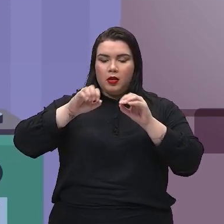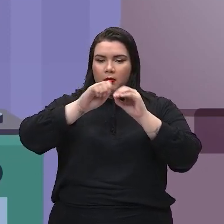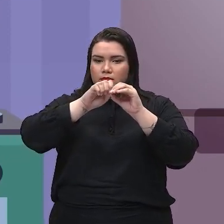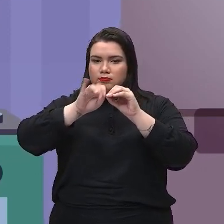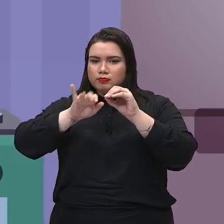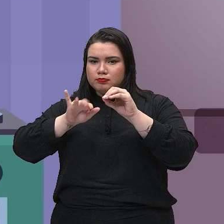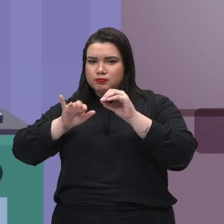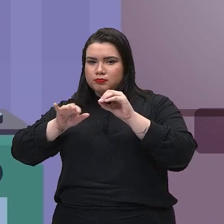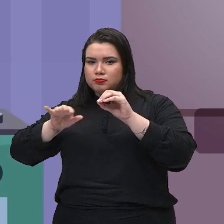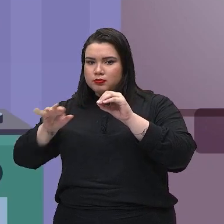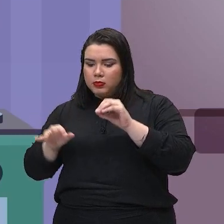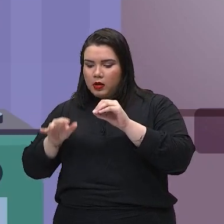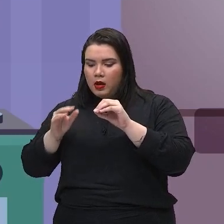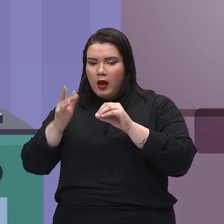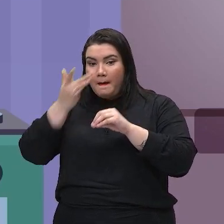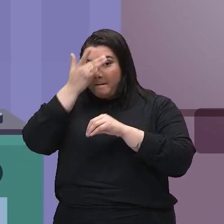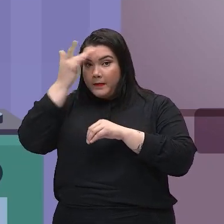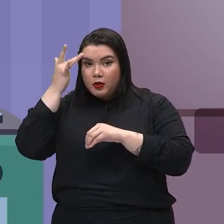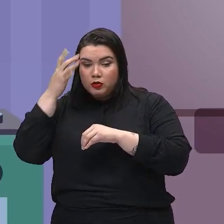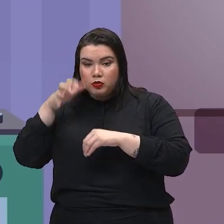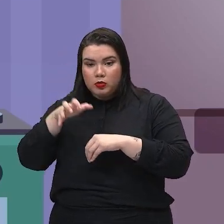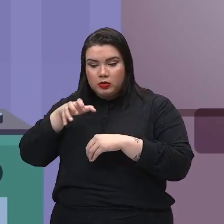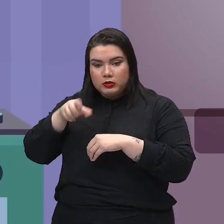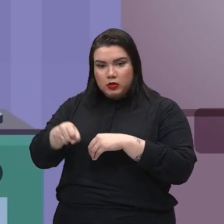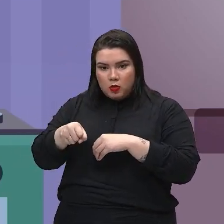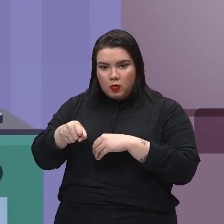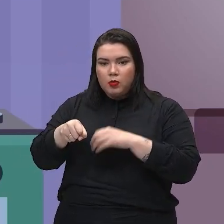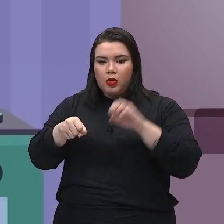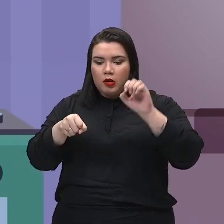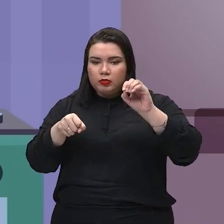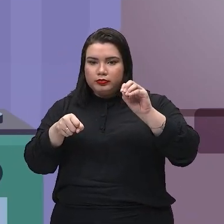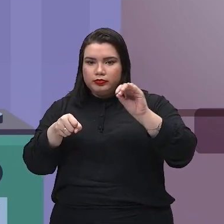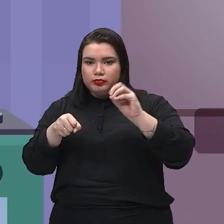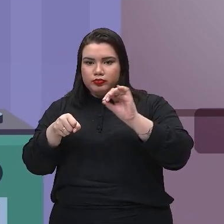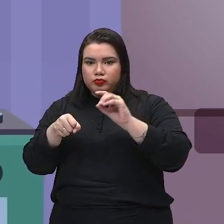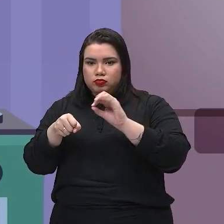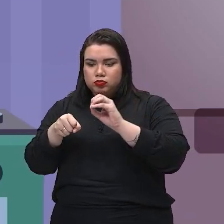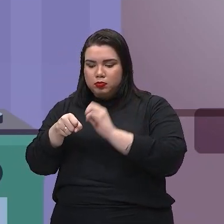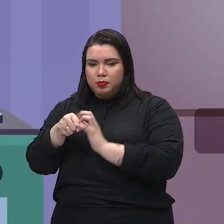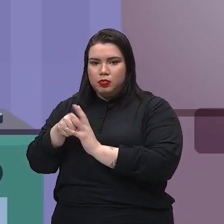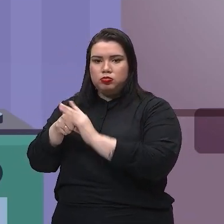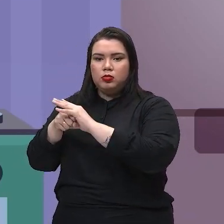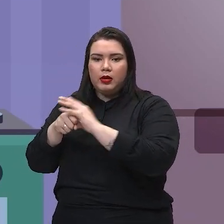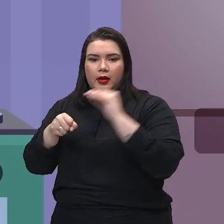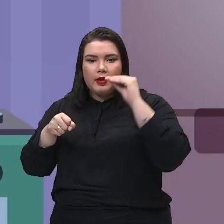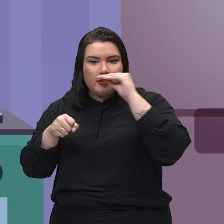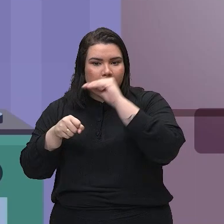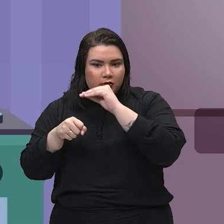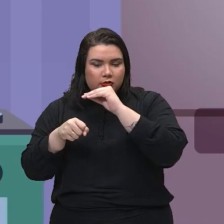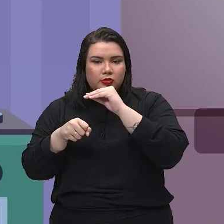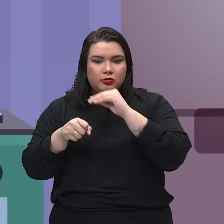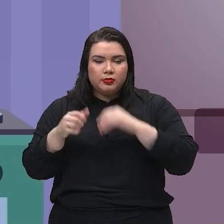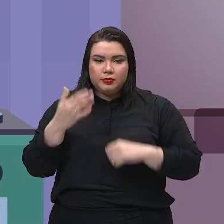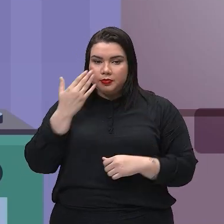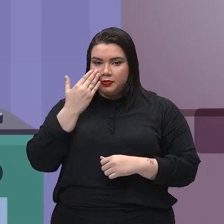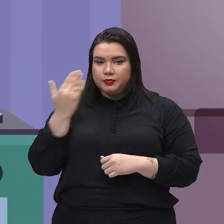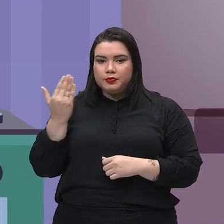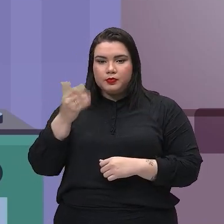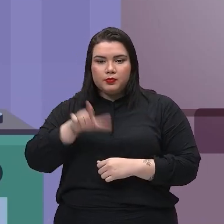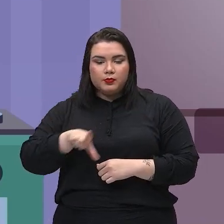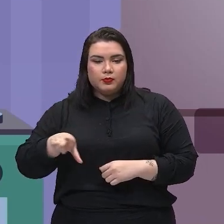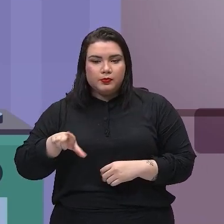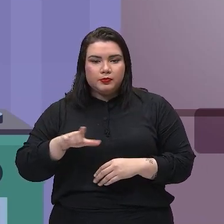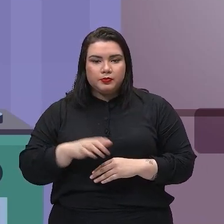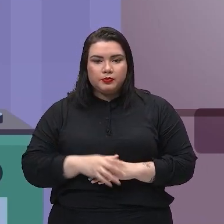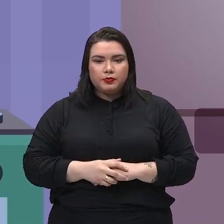homem, né? Que está participando aí na animação, né? De novo, Então,